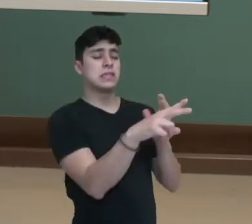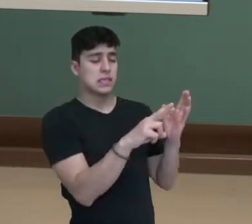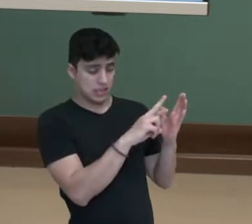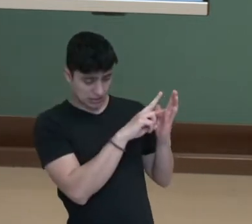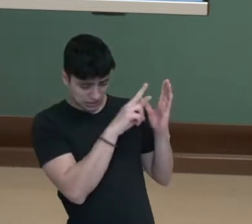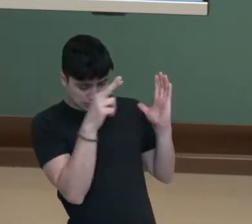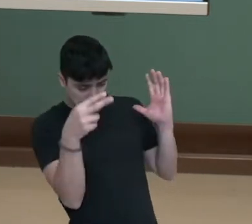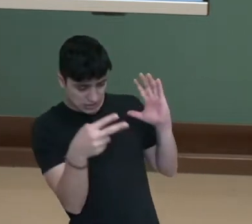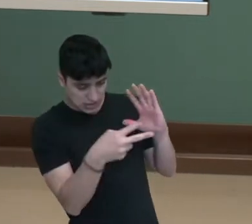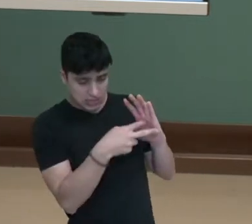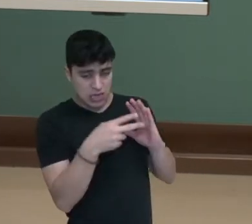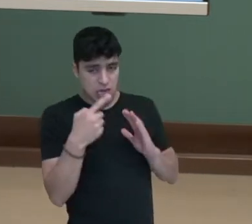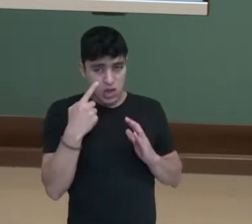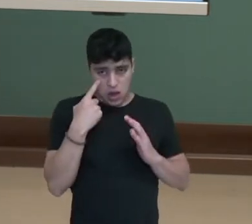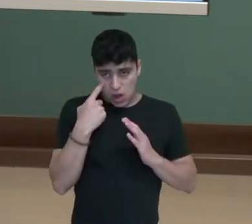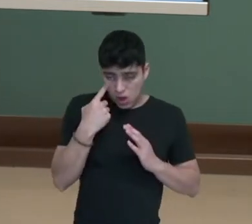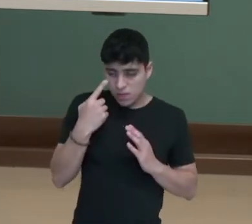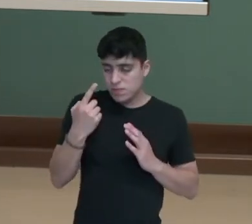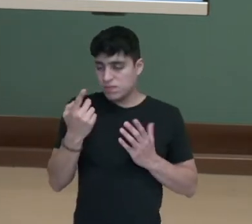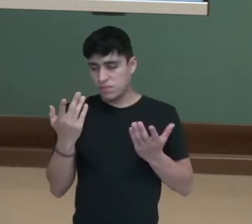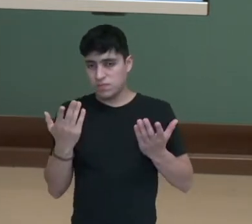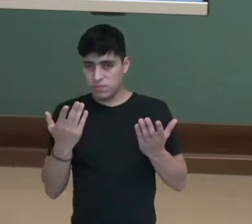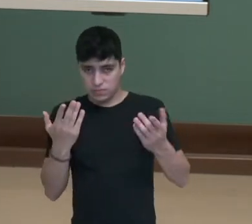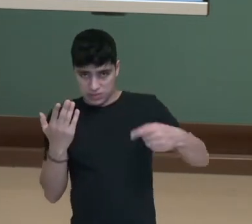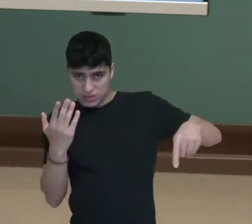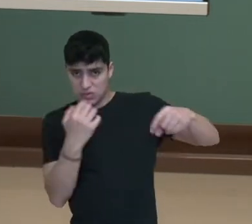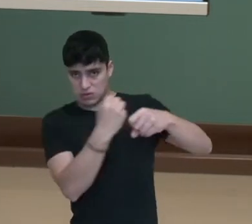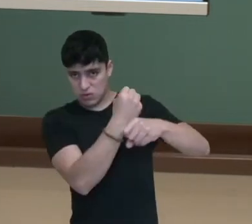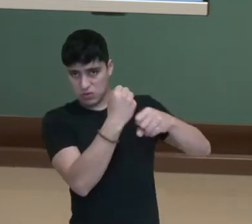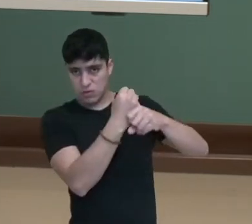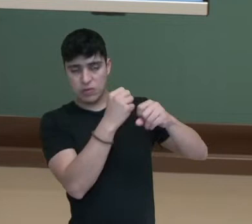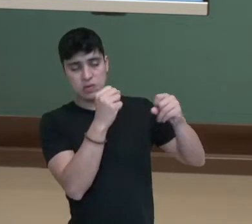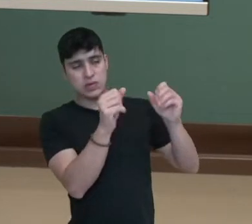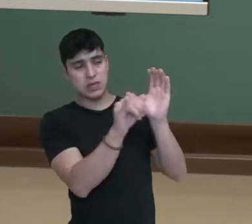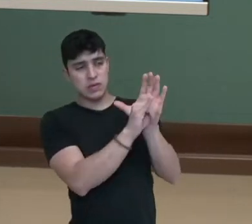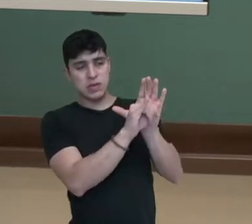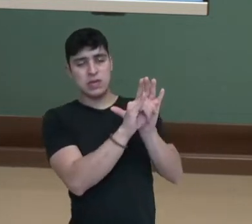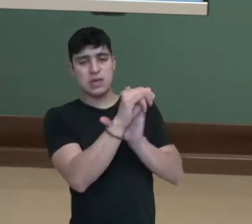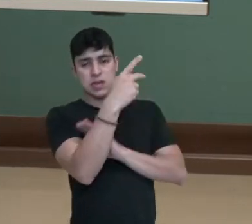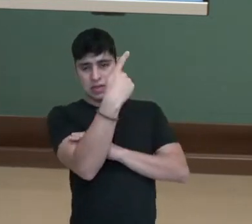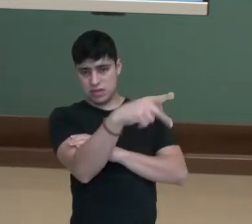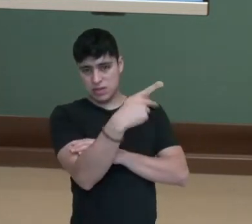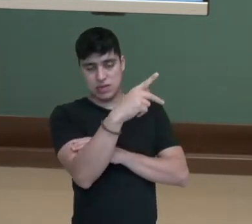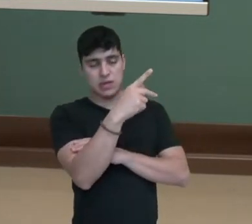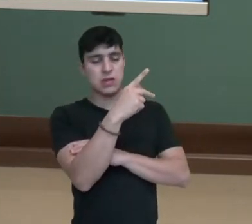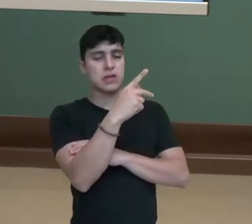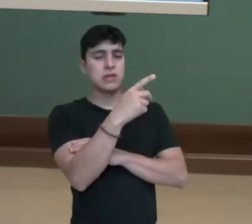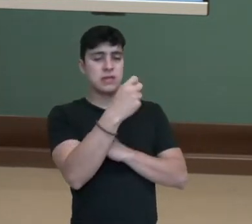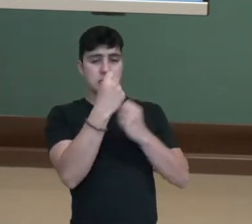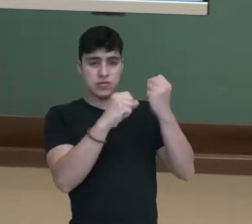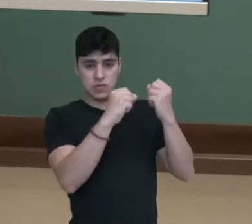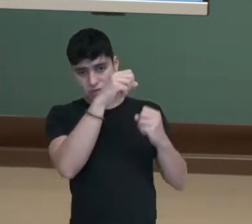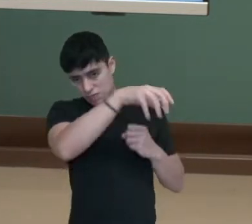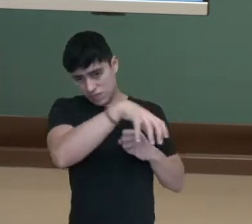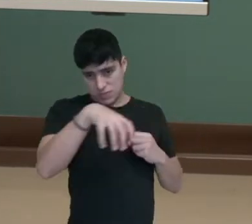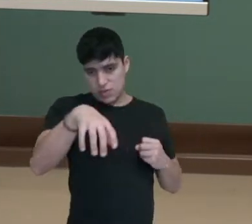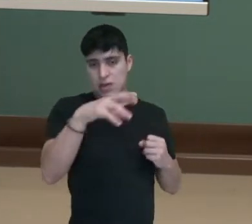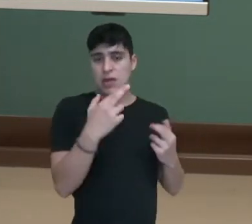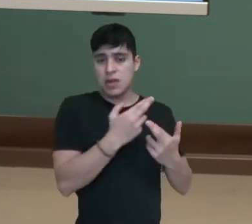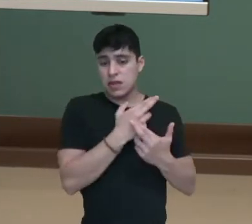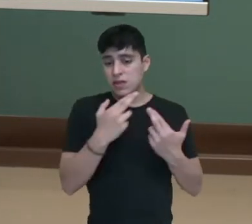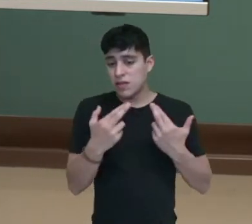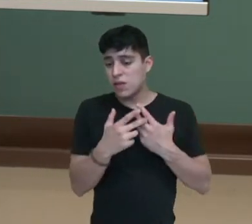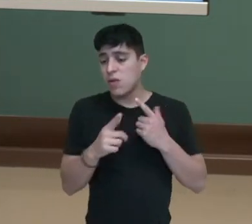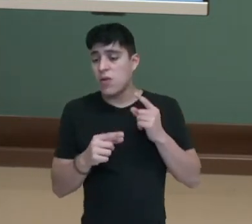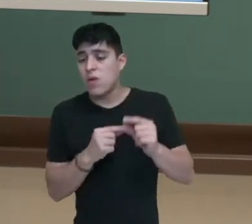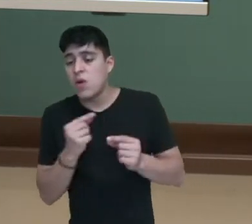construção do que hoje identificamos como identidade industrial norte-americana é muito baseada ao cenário de transporte, até o